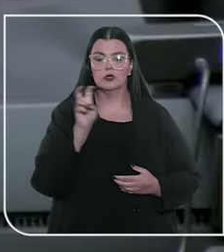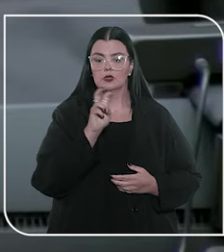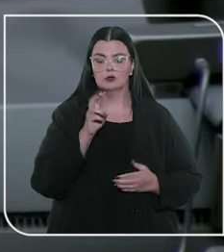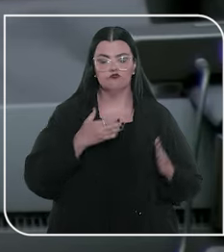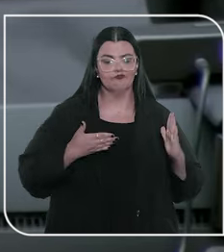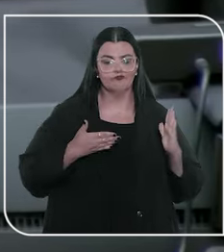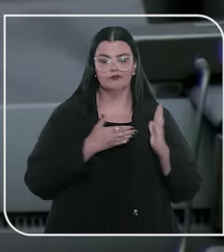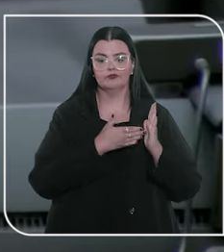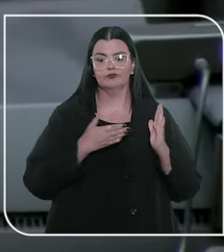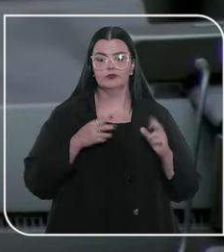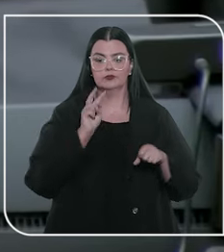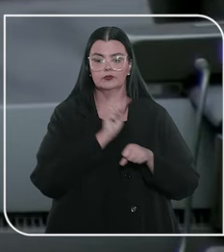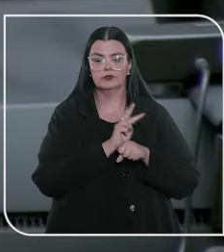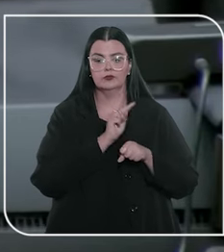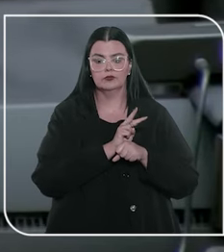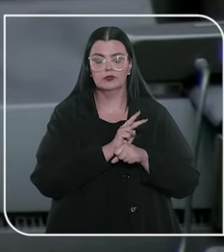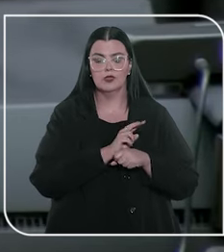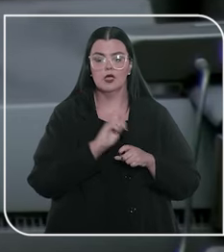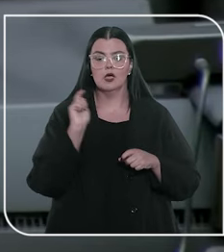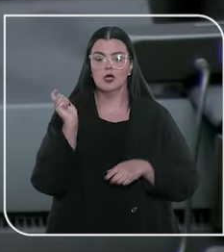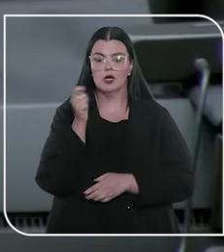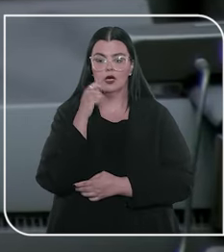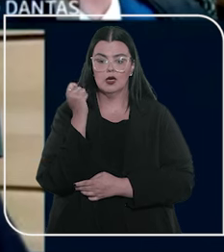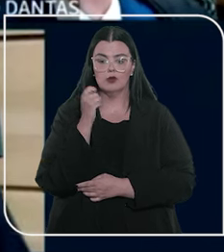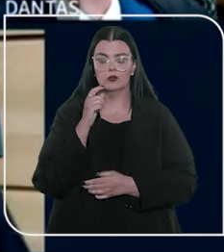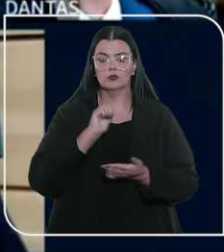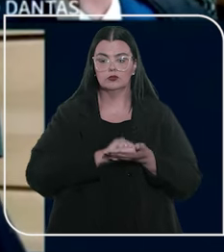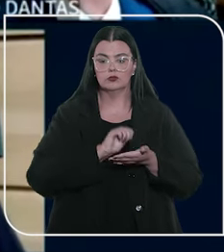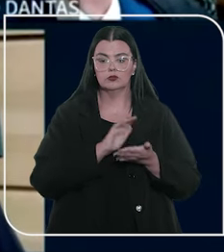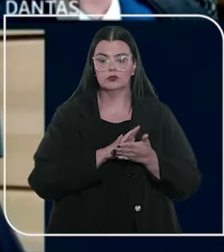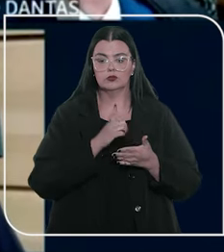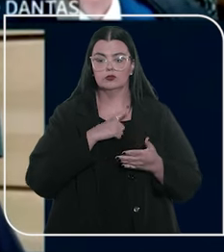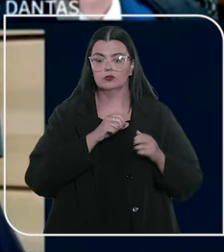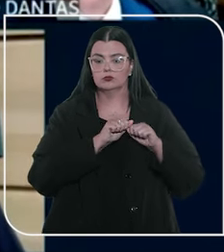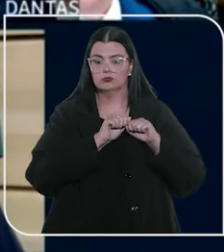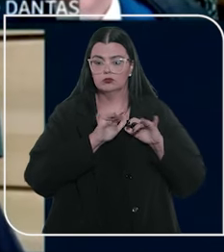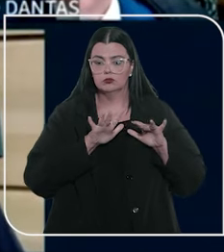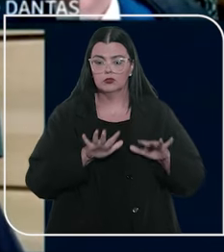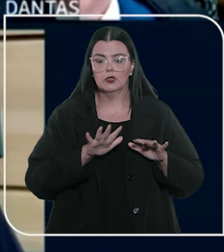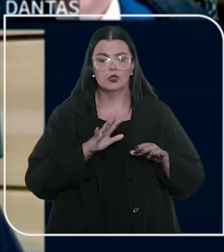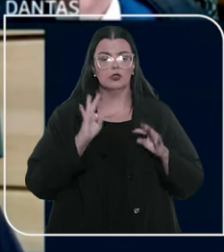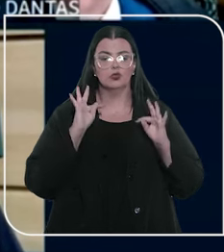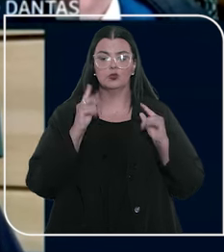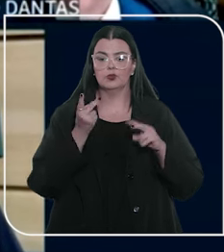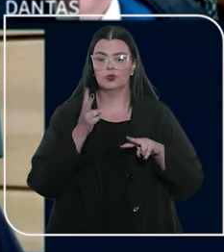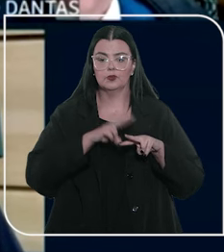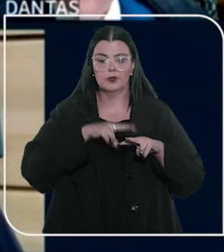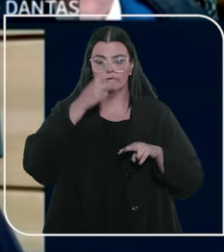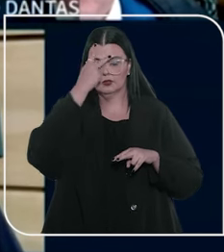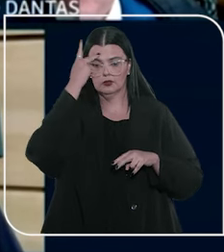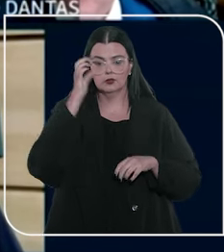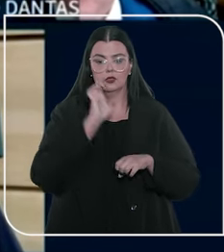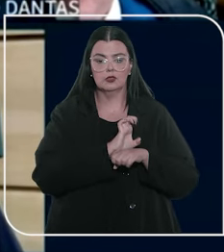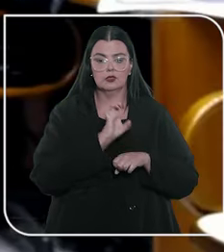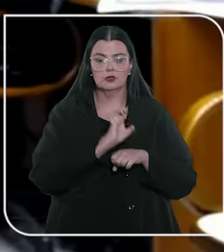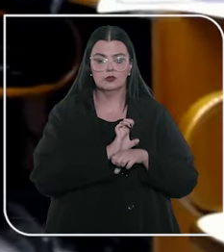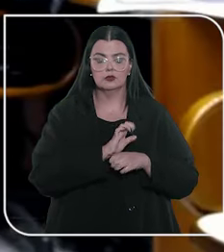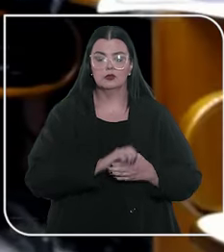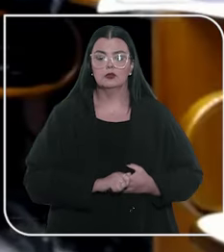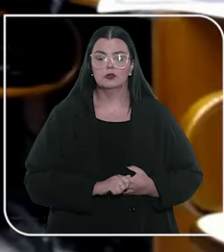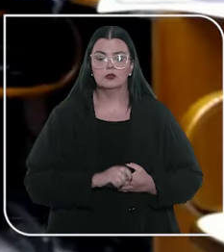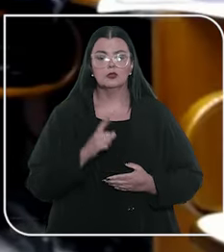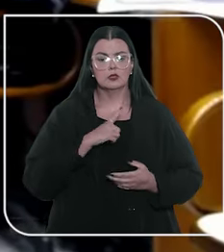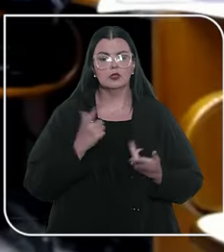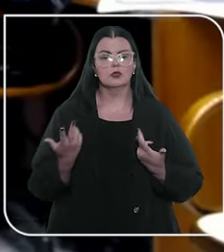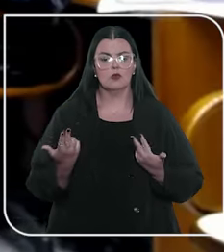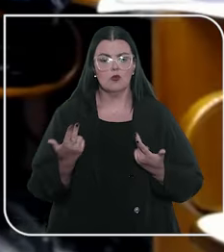indeferiu o pedido da Defensoria Pública Gaúcha para que a medida fosse estendida a todas as presas do Estado que se